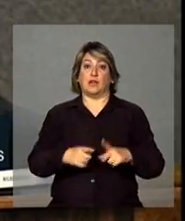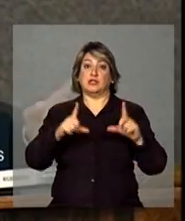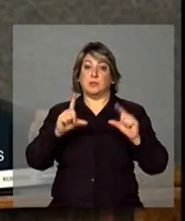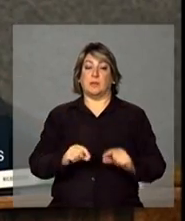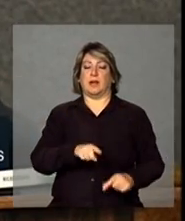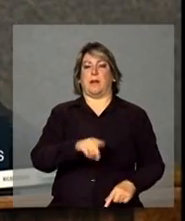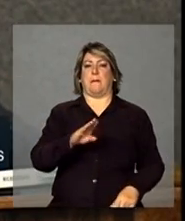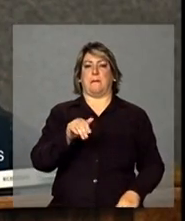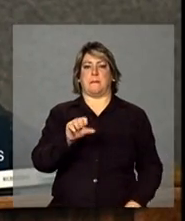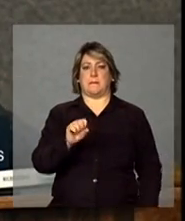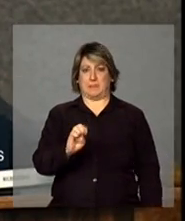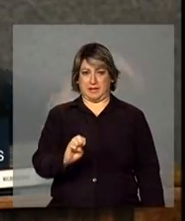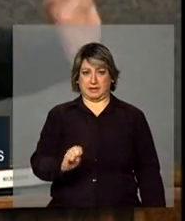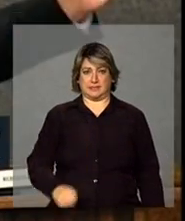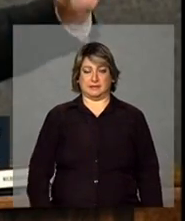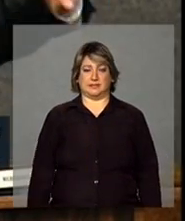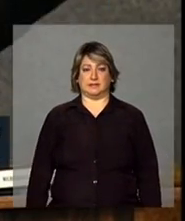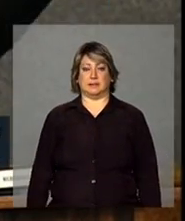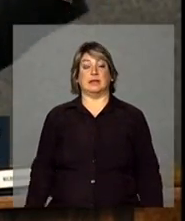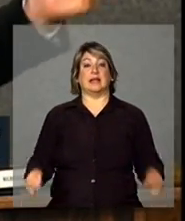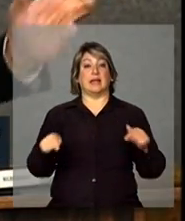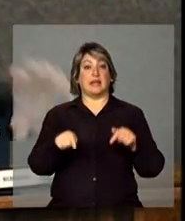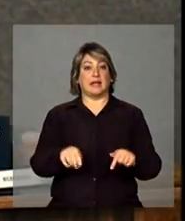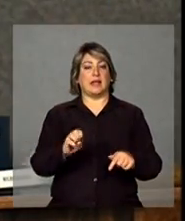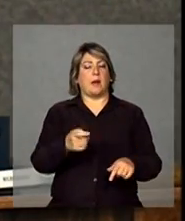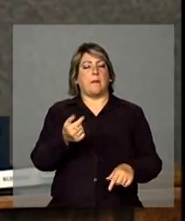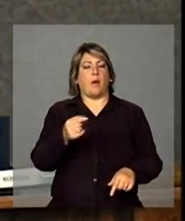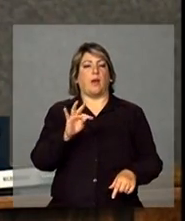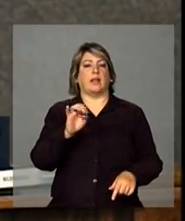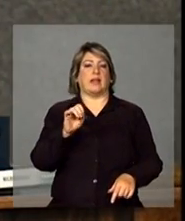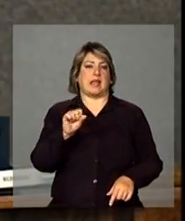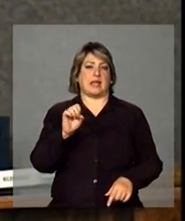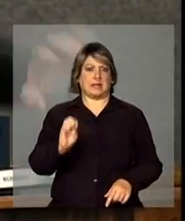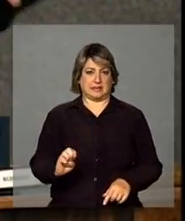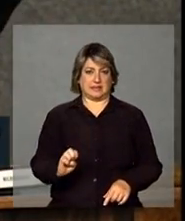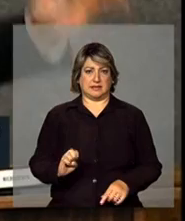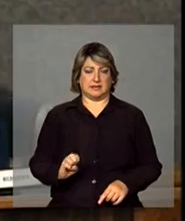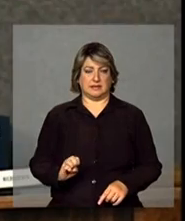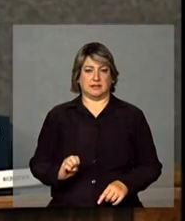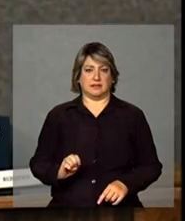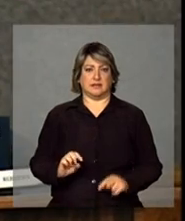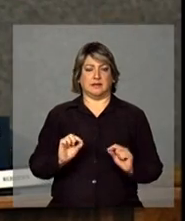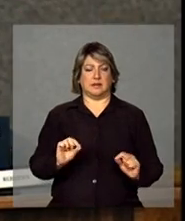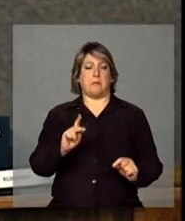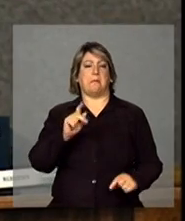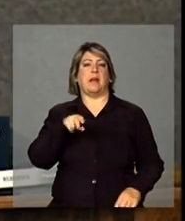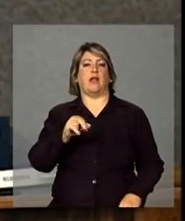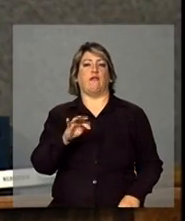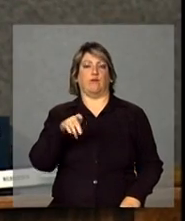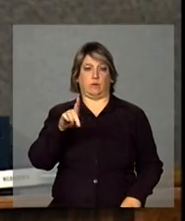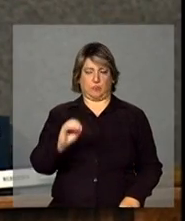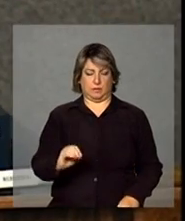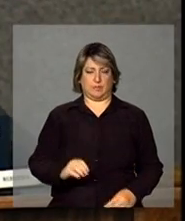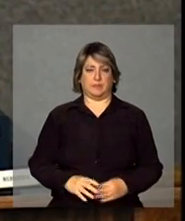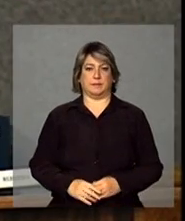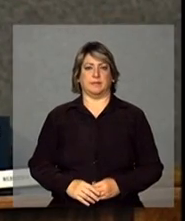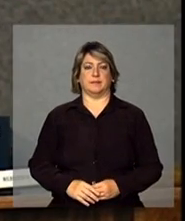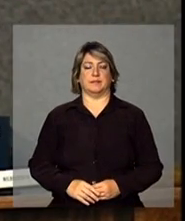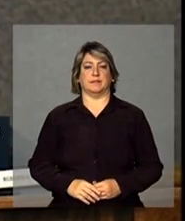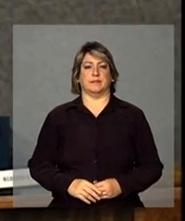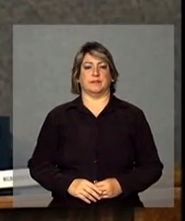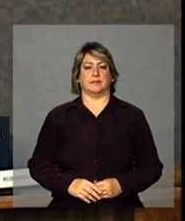base. Então, essa é um pouco a tese. Assim, é o pano de fundo, não é? Então,